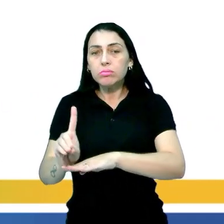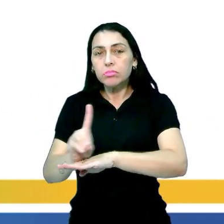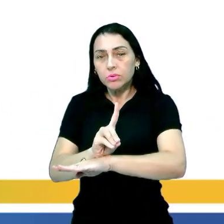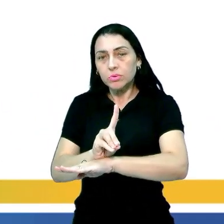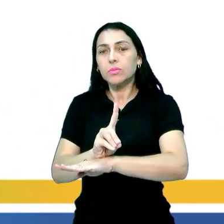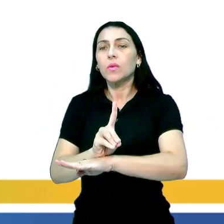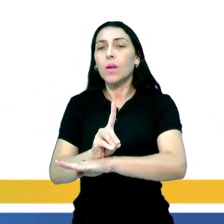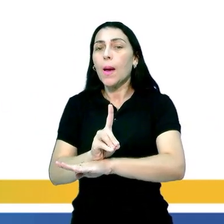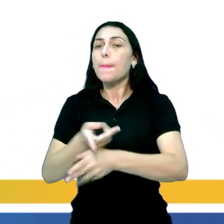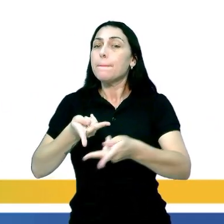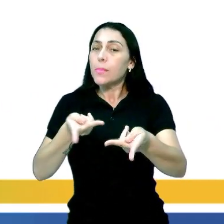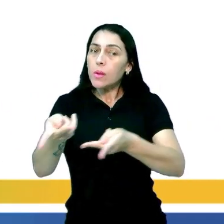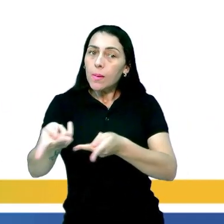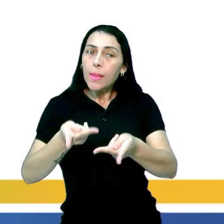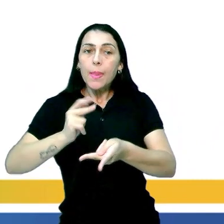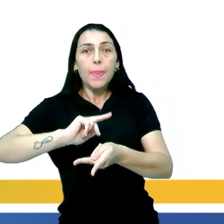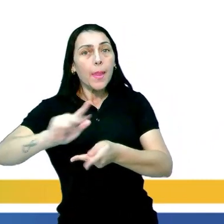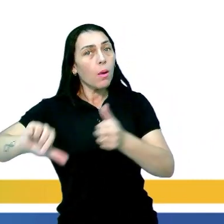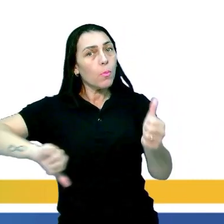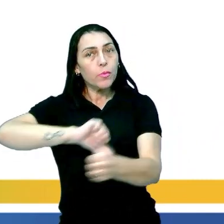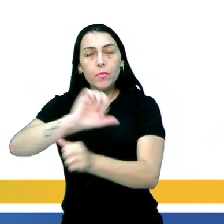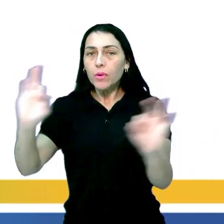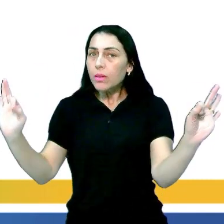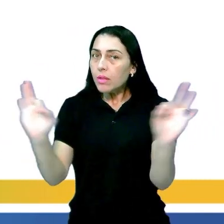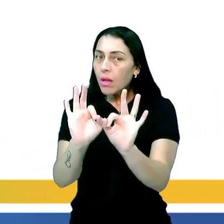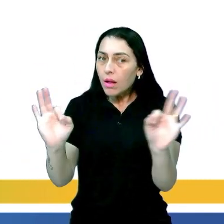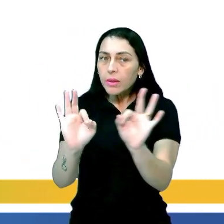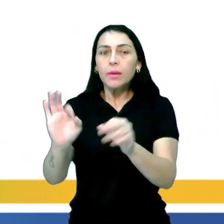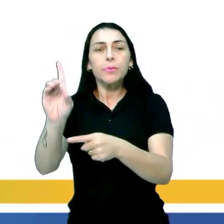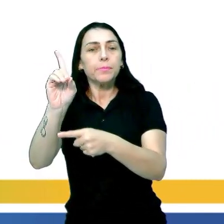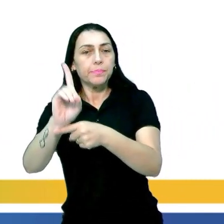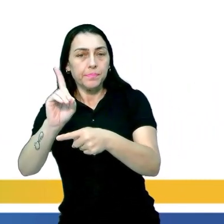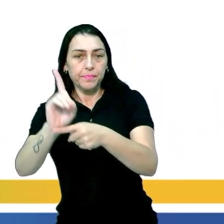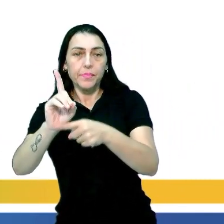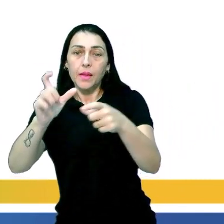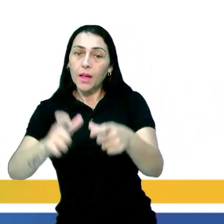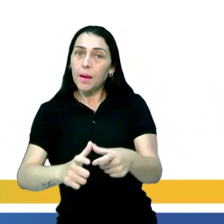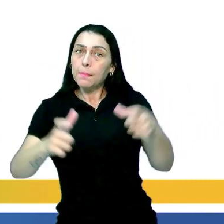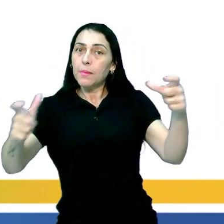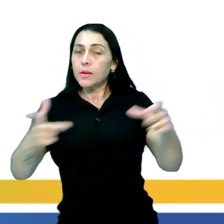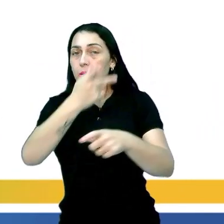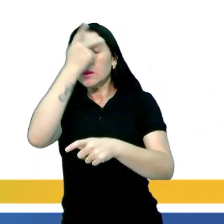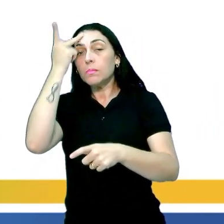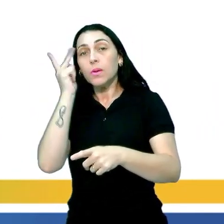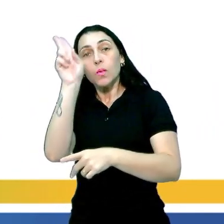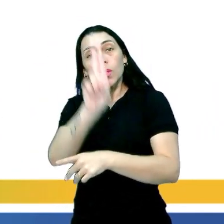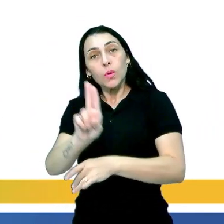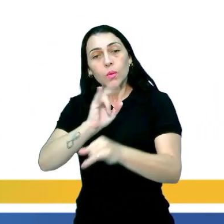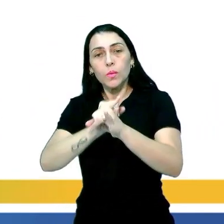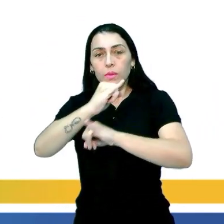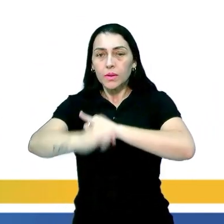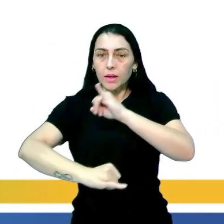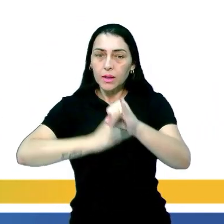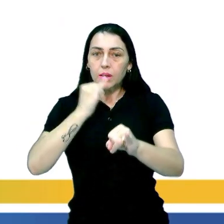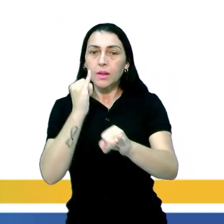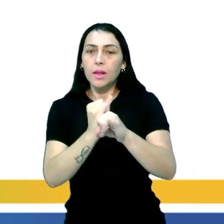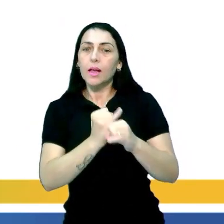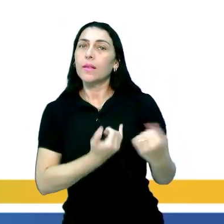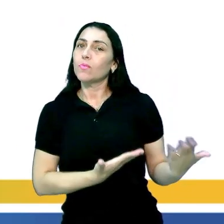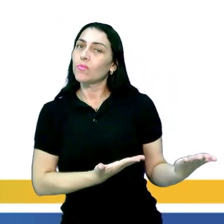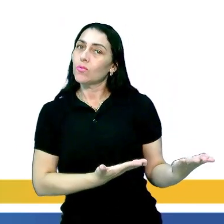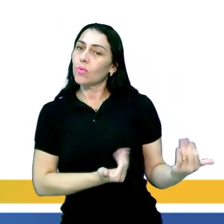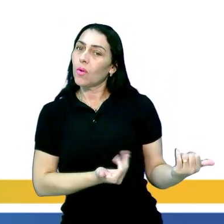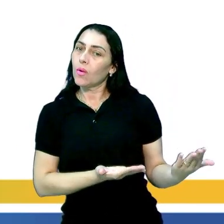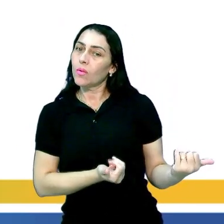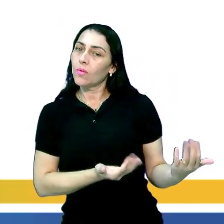uma vez que sua programação não se modifica. Letra D, a maioria dos usuários de internet